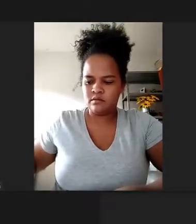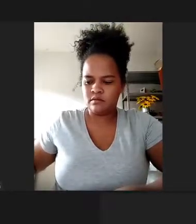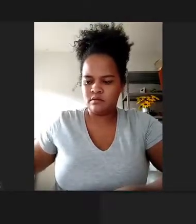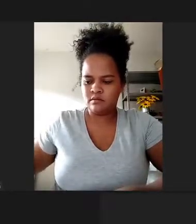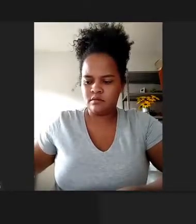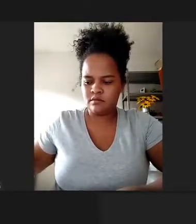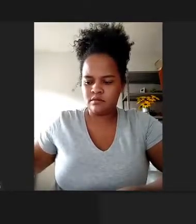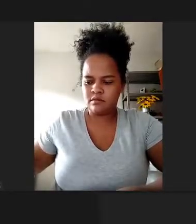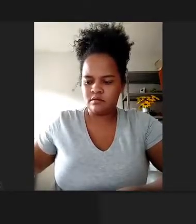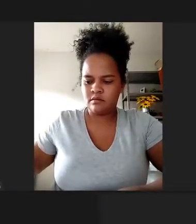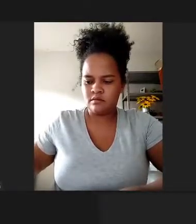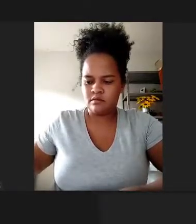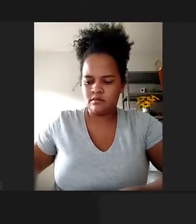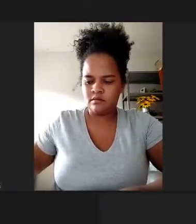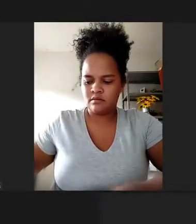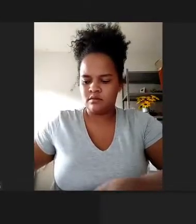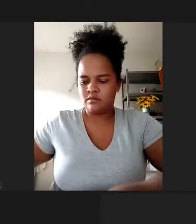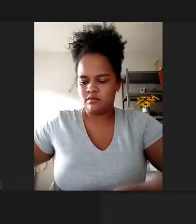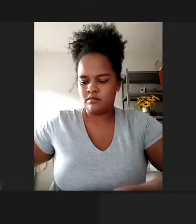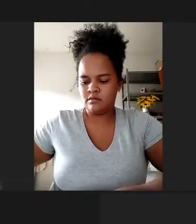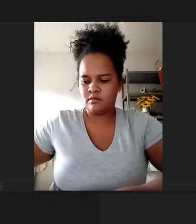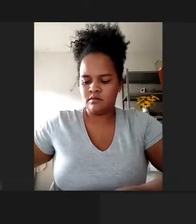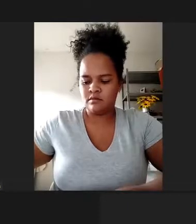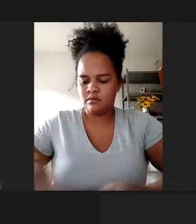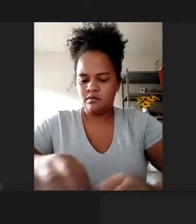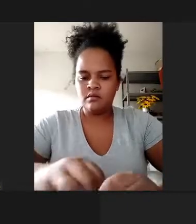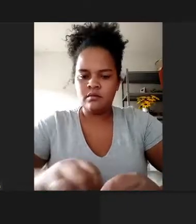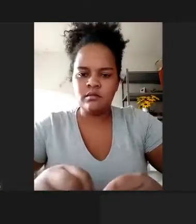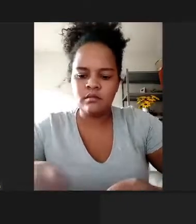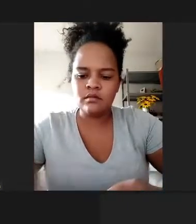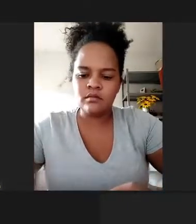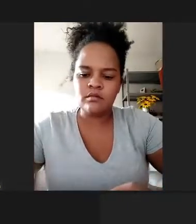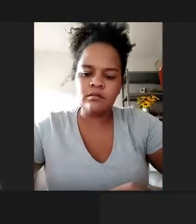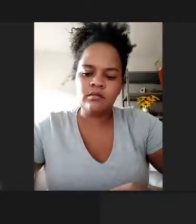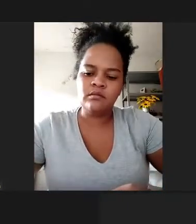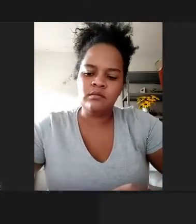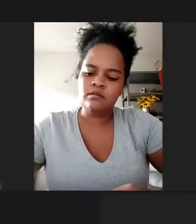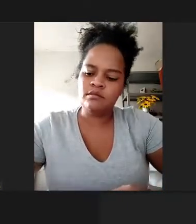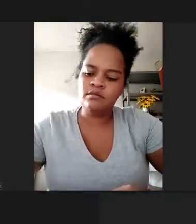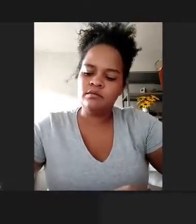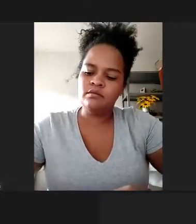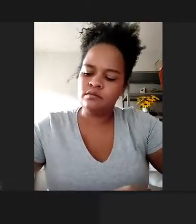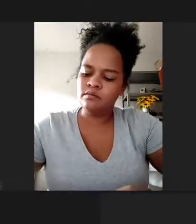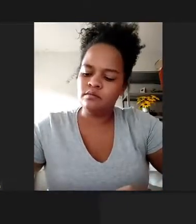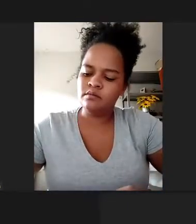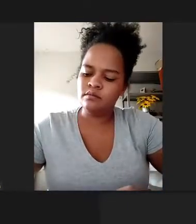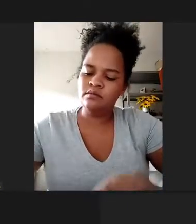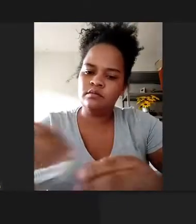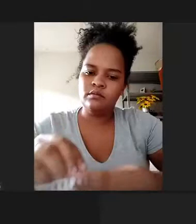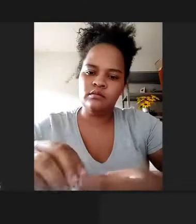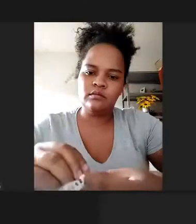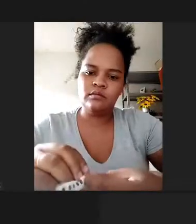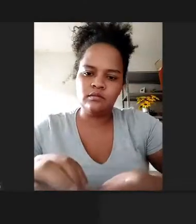encontram. Esse é o período que eles travam como o período que você está na sua residência. Eles consideram... Isso, o IPT,